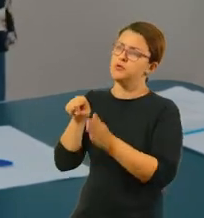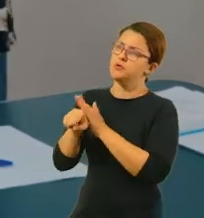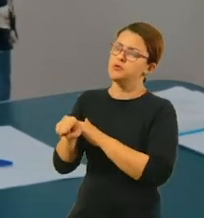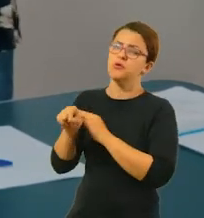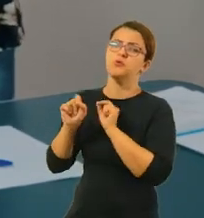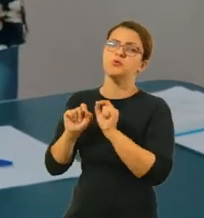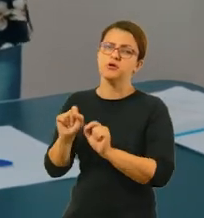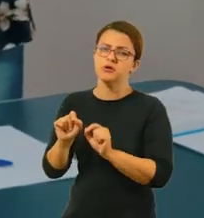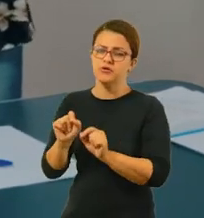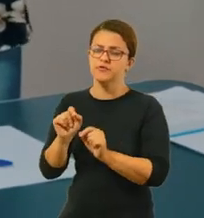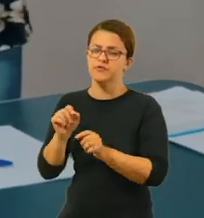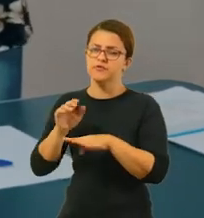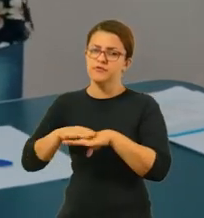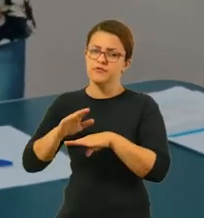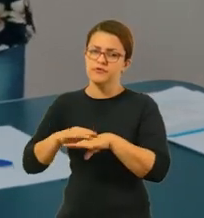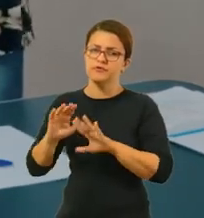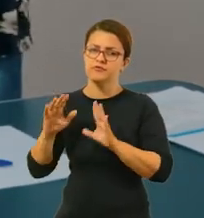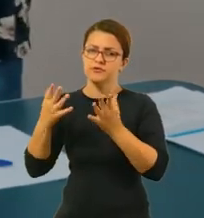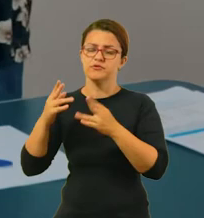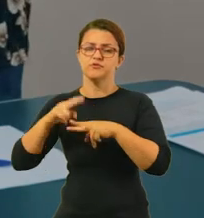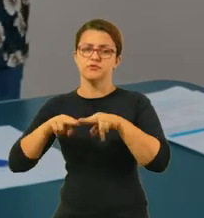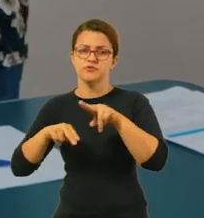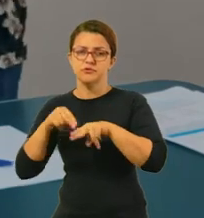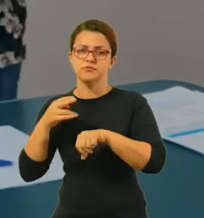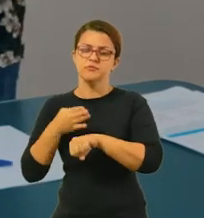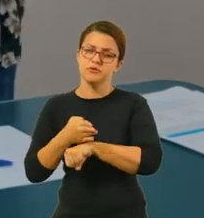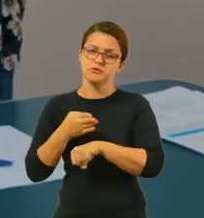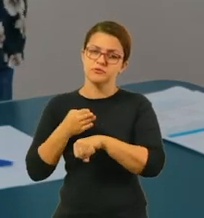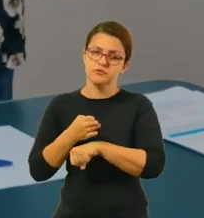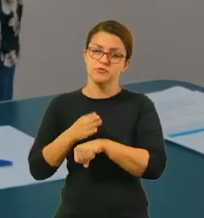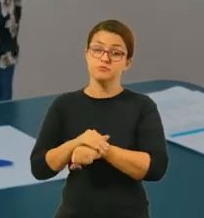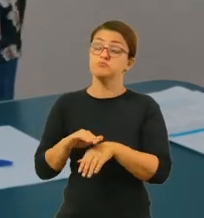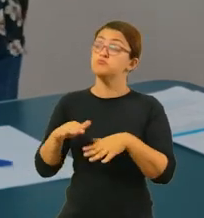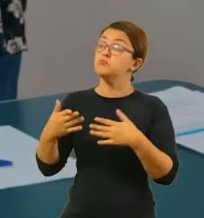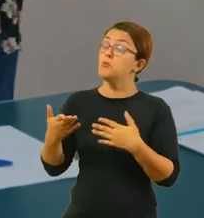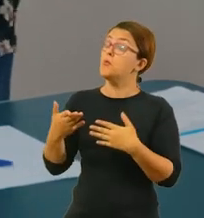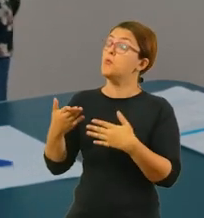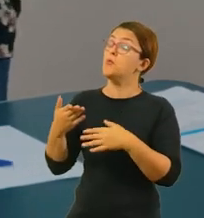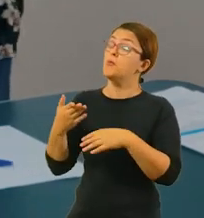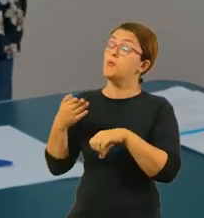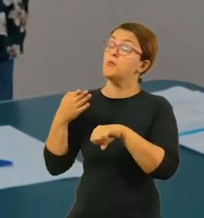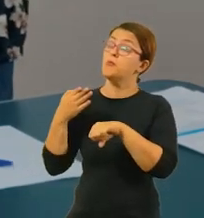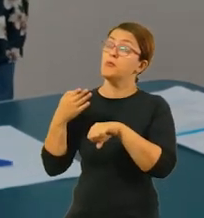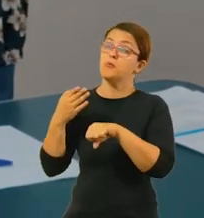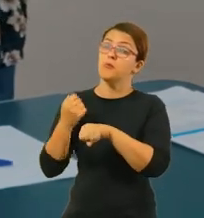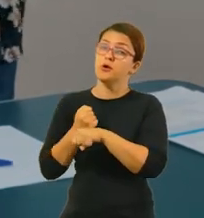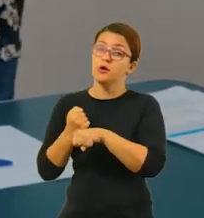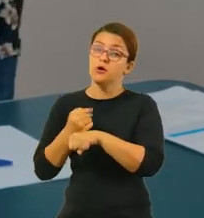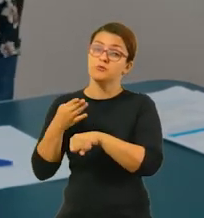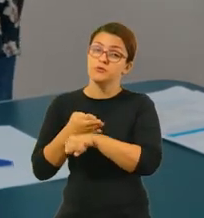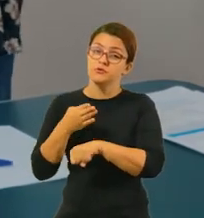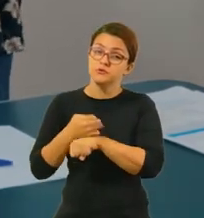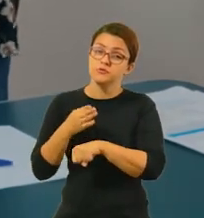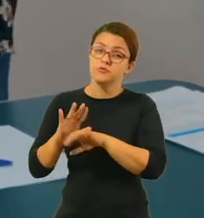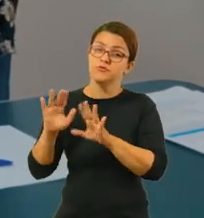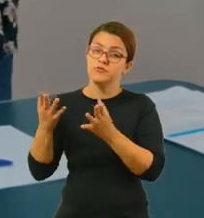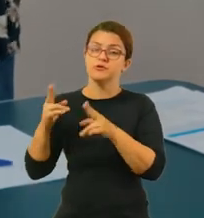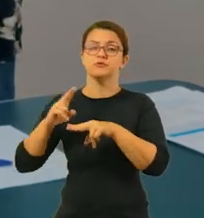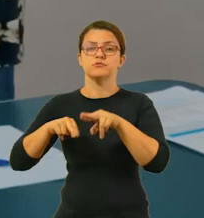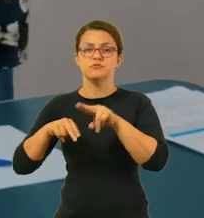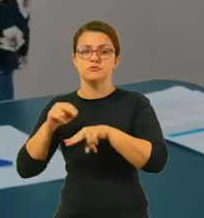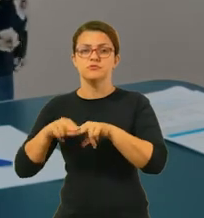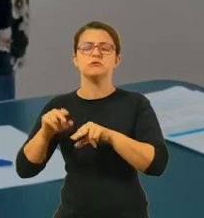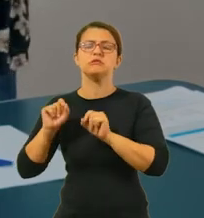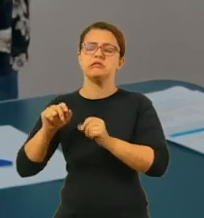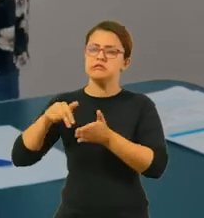fez na festa junina que ela participou uma vez. Por exemplo, em que ano ele ou ela participou da festa junina, o que ela dançou,